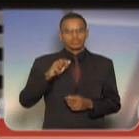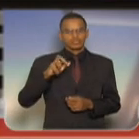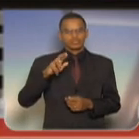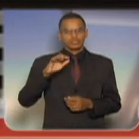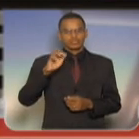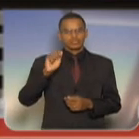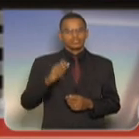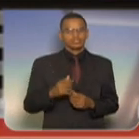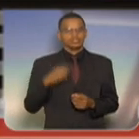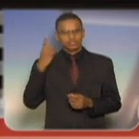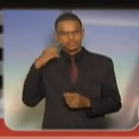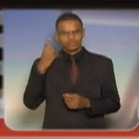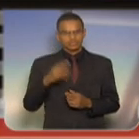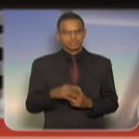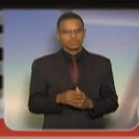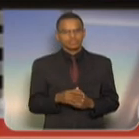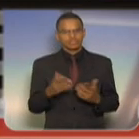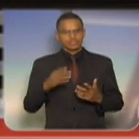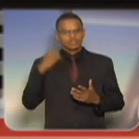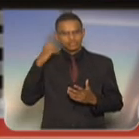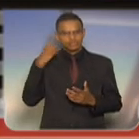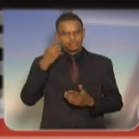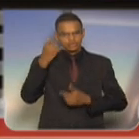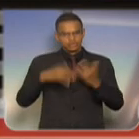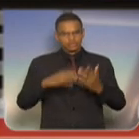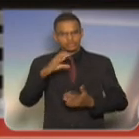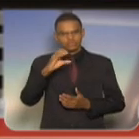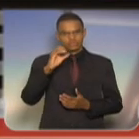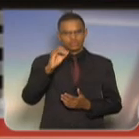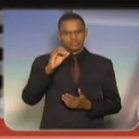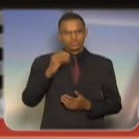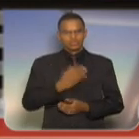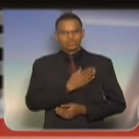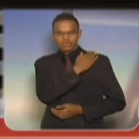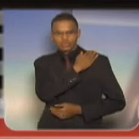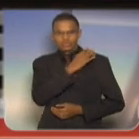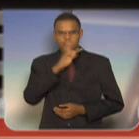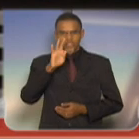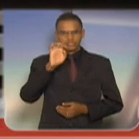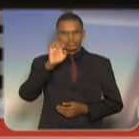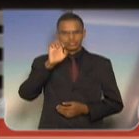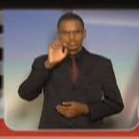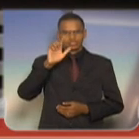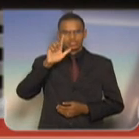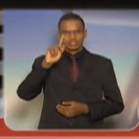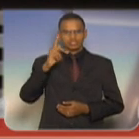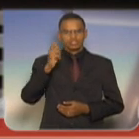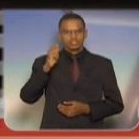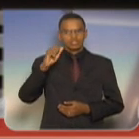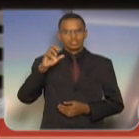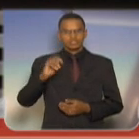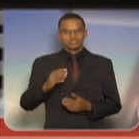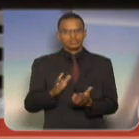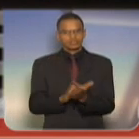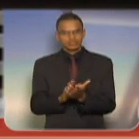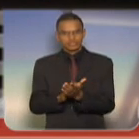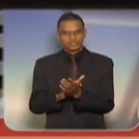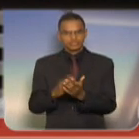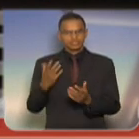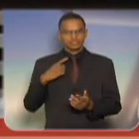Tem a palavra o nobre deputado Cornel Telhada. Antes, porém, essa presença parabéns à cidade de Santo Expedito,